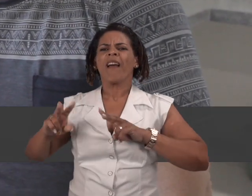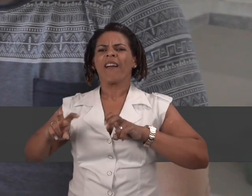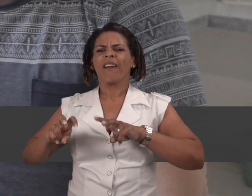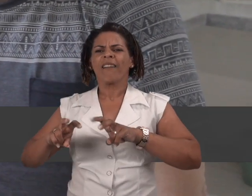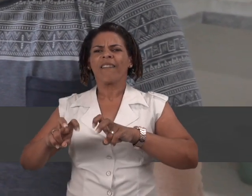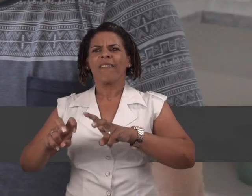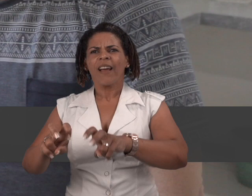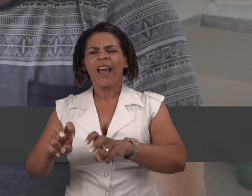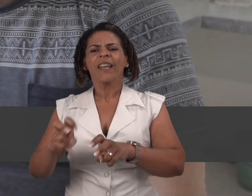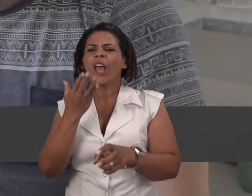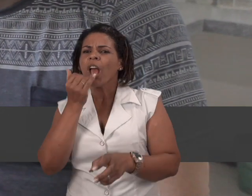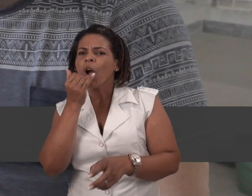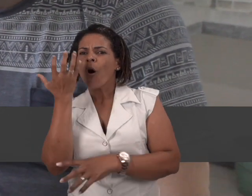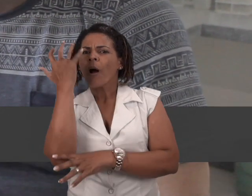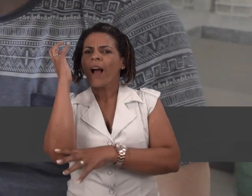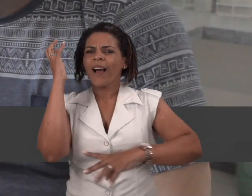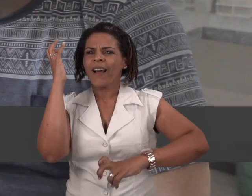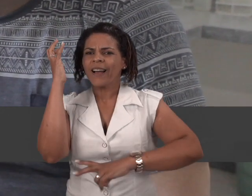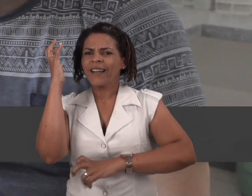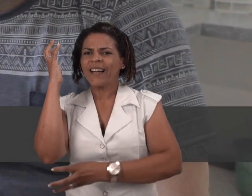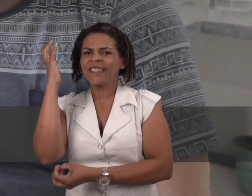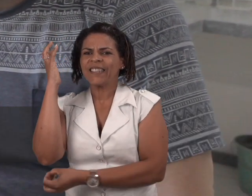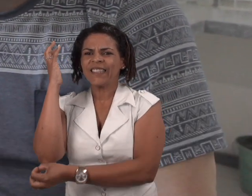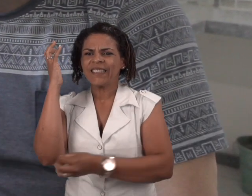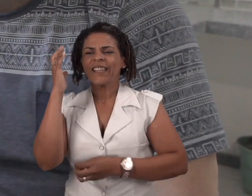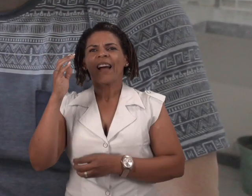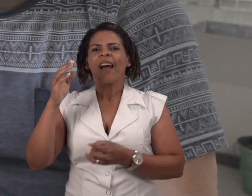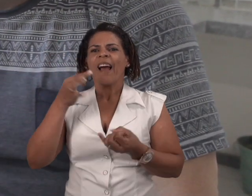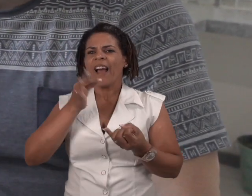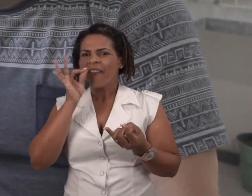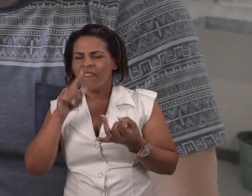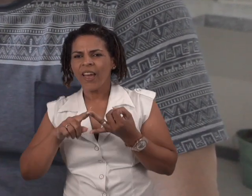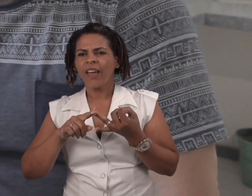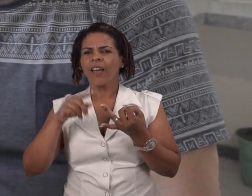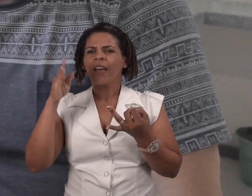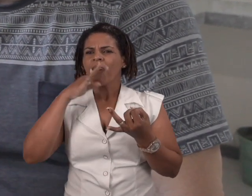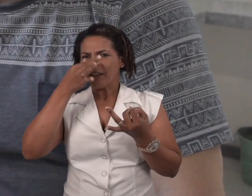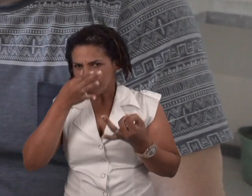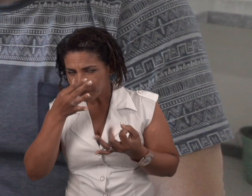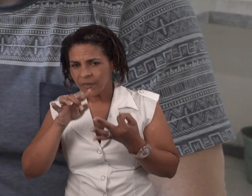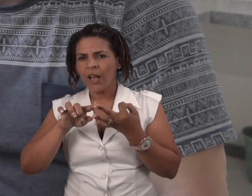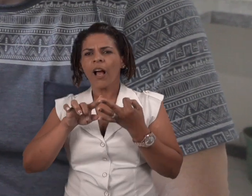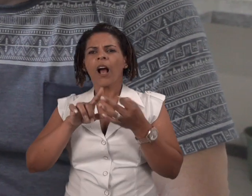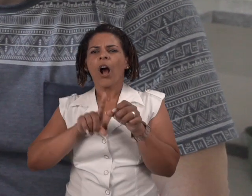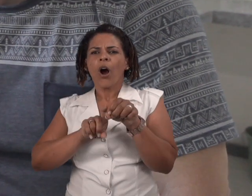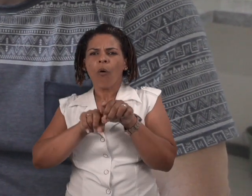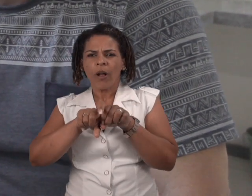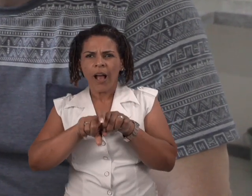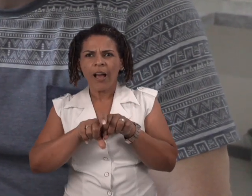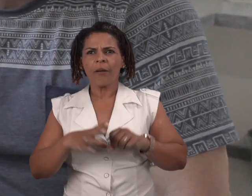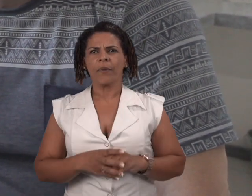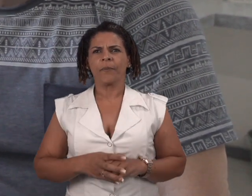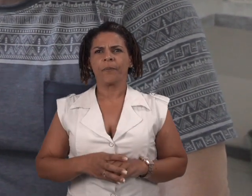São verbos que se alimentam das raízes das plantas, especialmente café, pimenta e goiaba